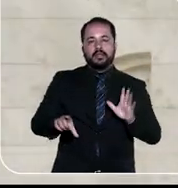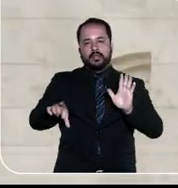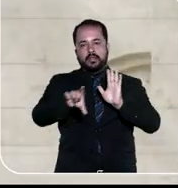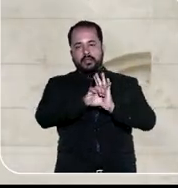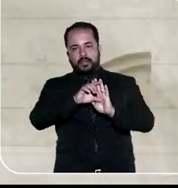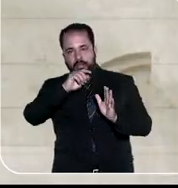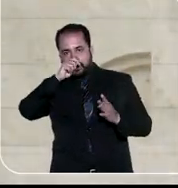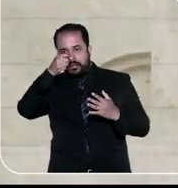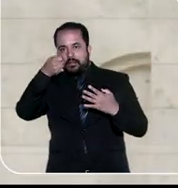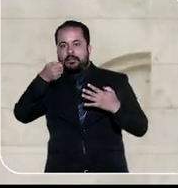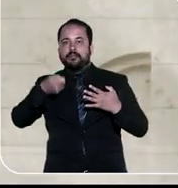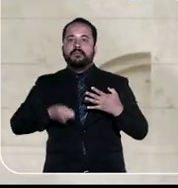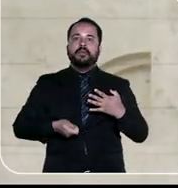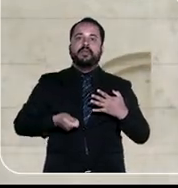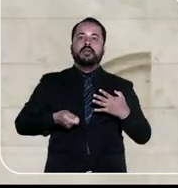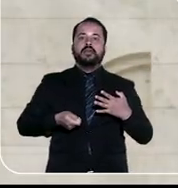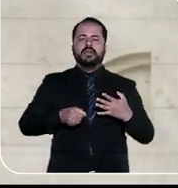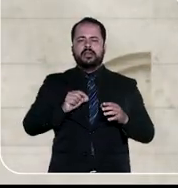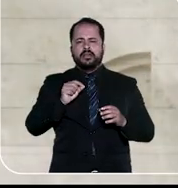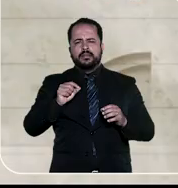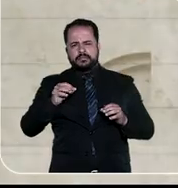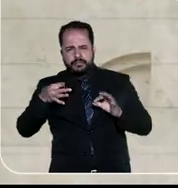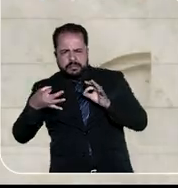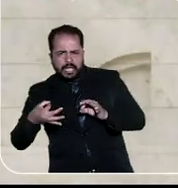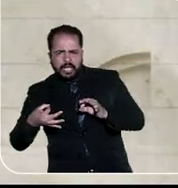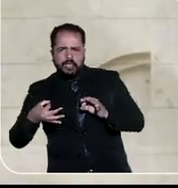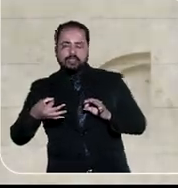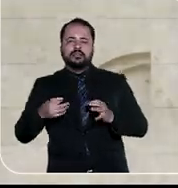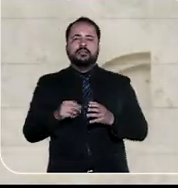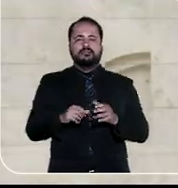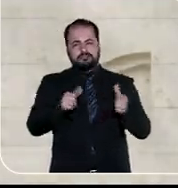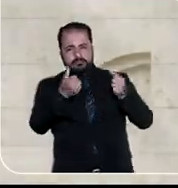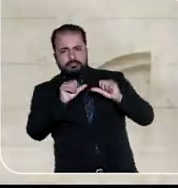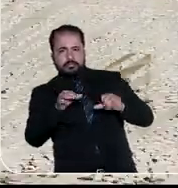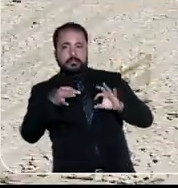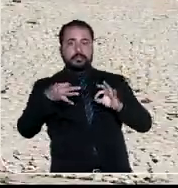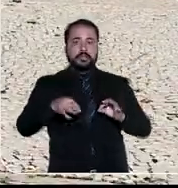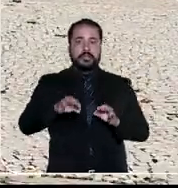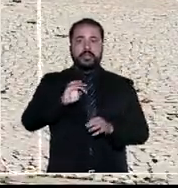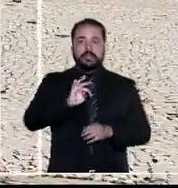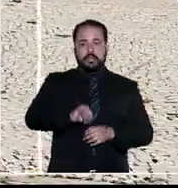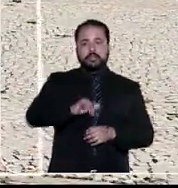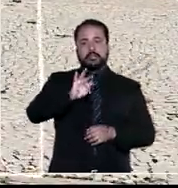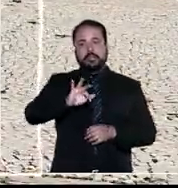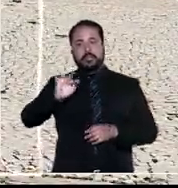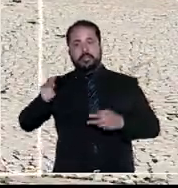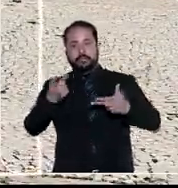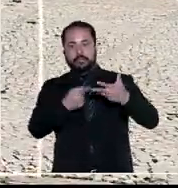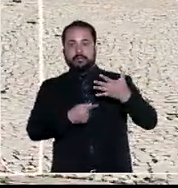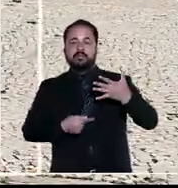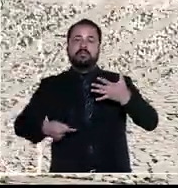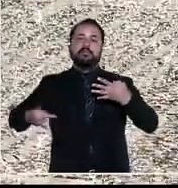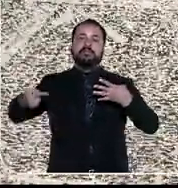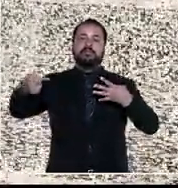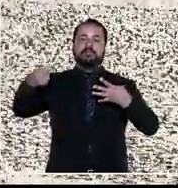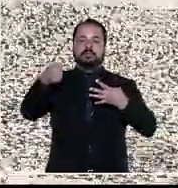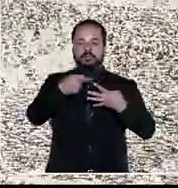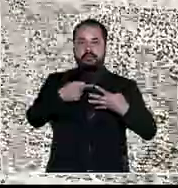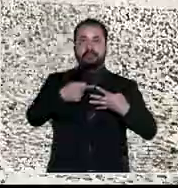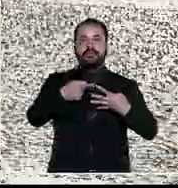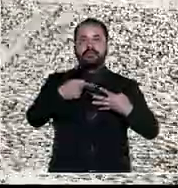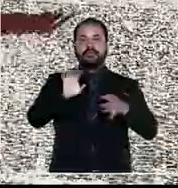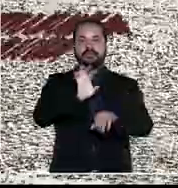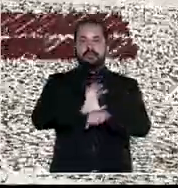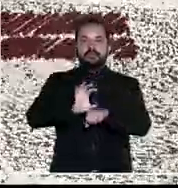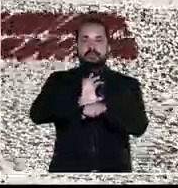aplicação das leis está sendo realizada de maneira correta. Aqui no STF é julgado se o que está escrito